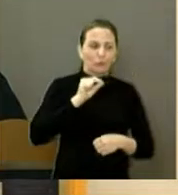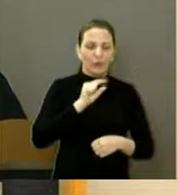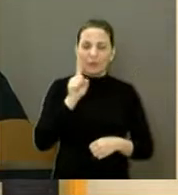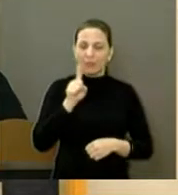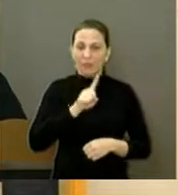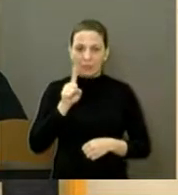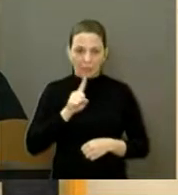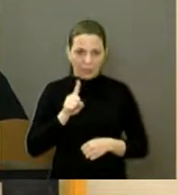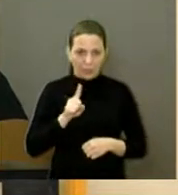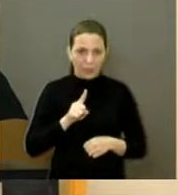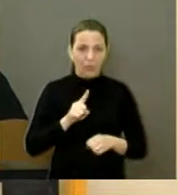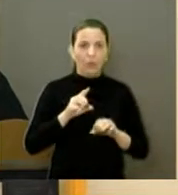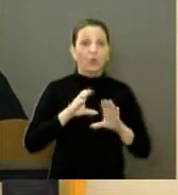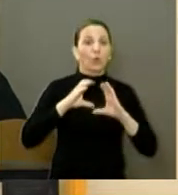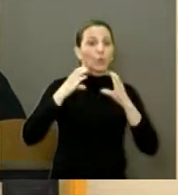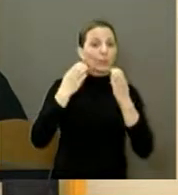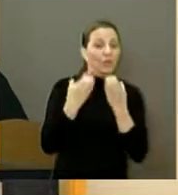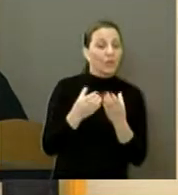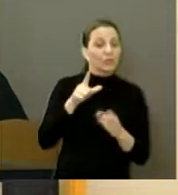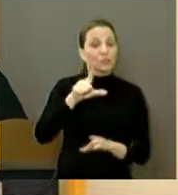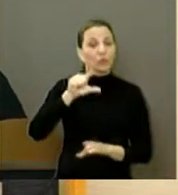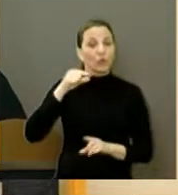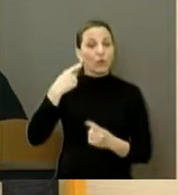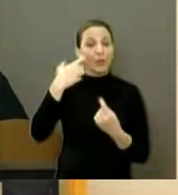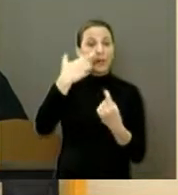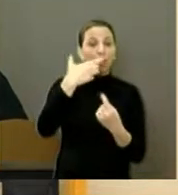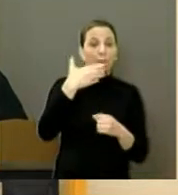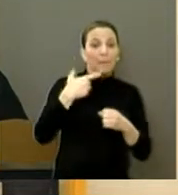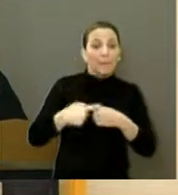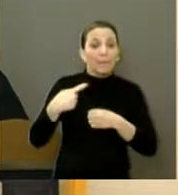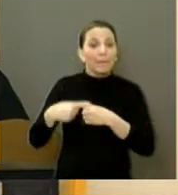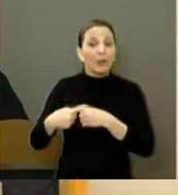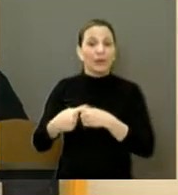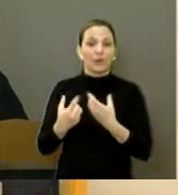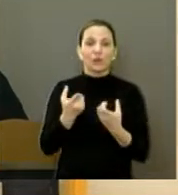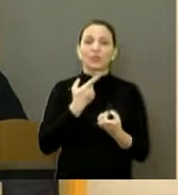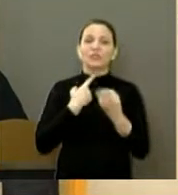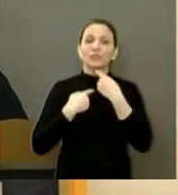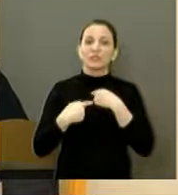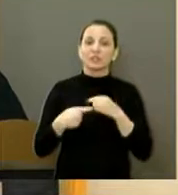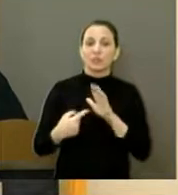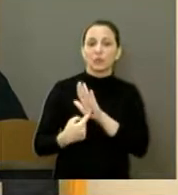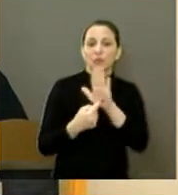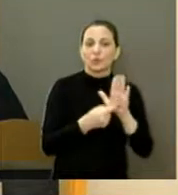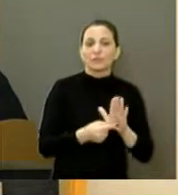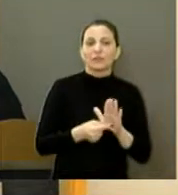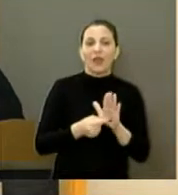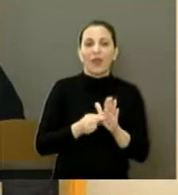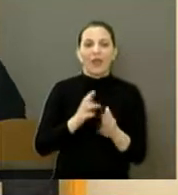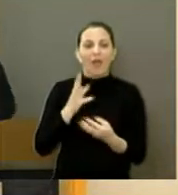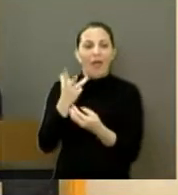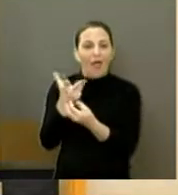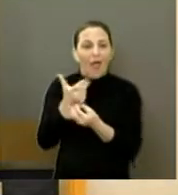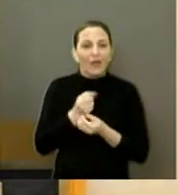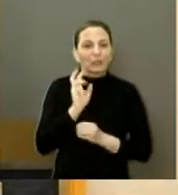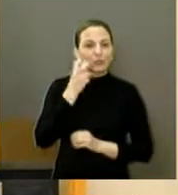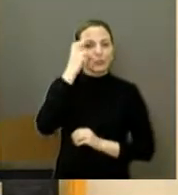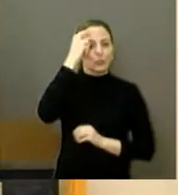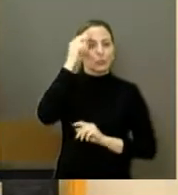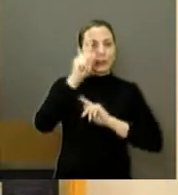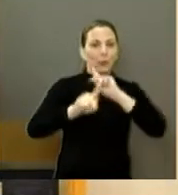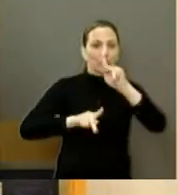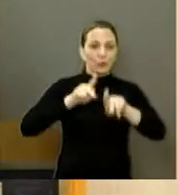tem que sentar com eles e ver os bairros que eles querem levarem essa arte, levar essa cultura, para que população possa